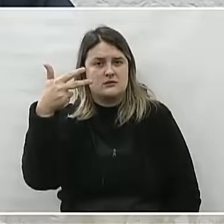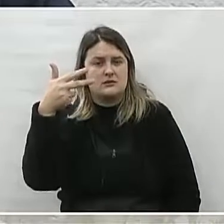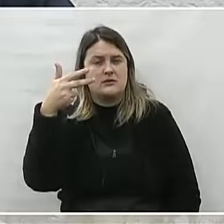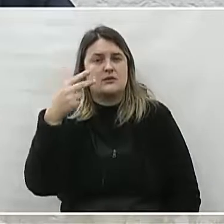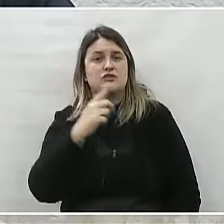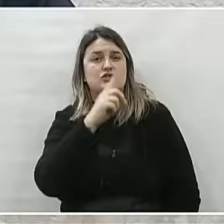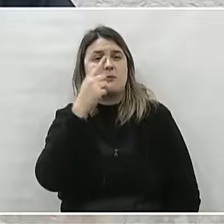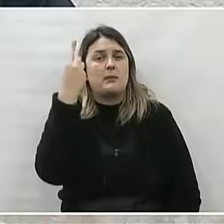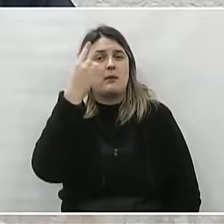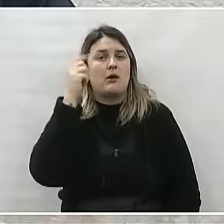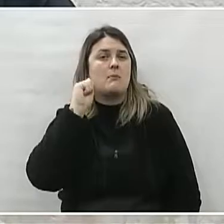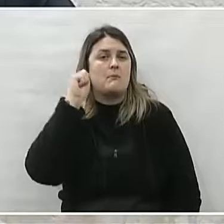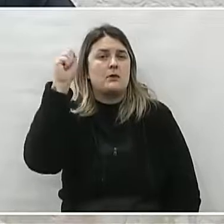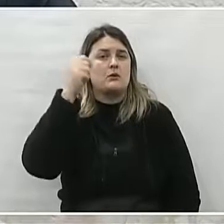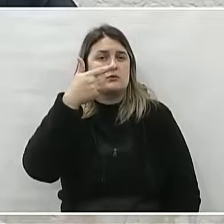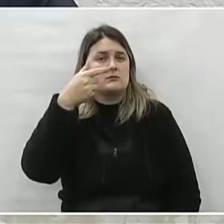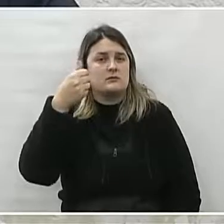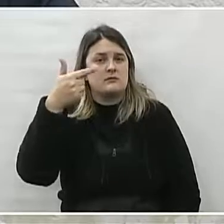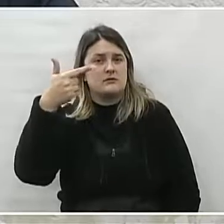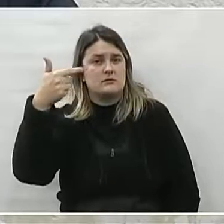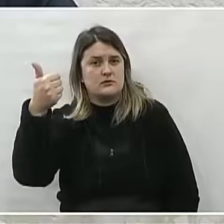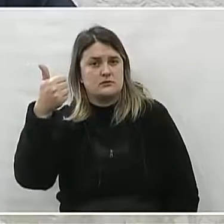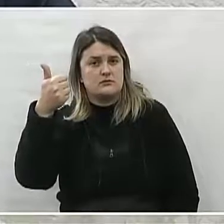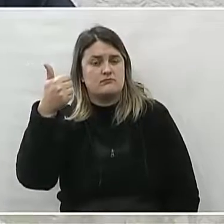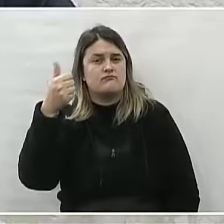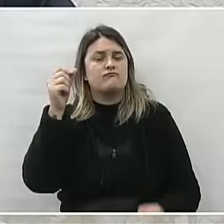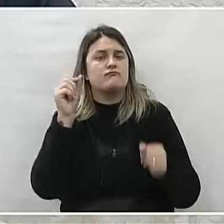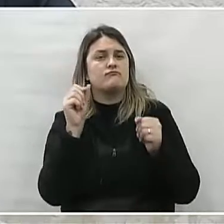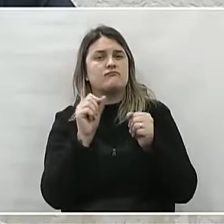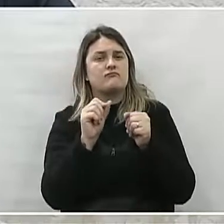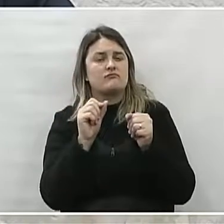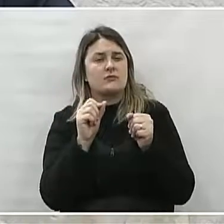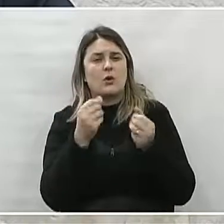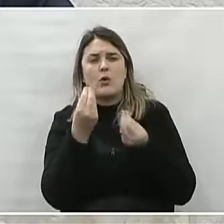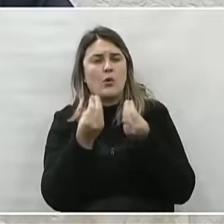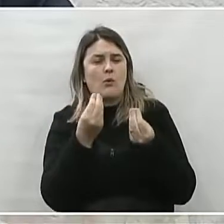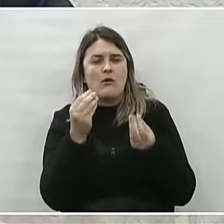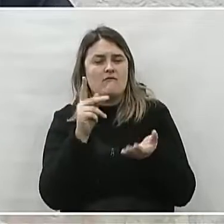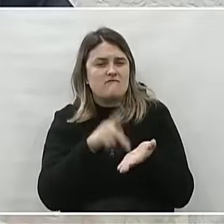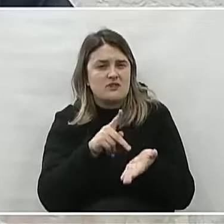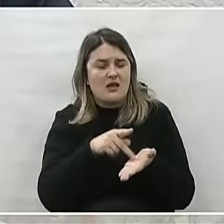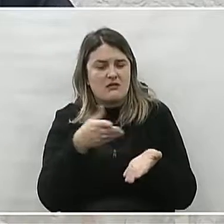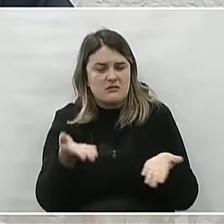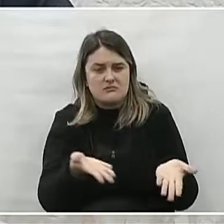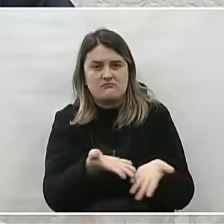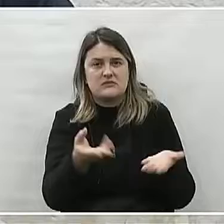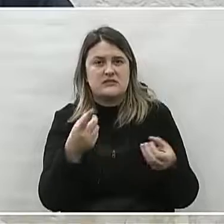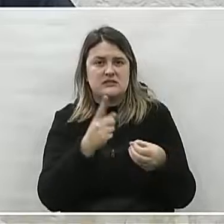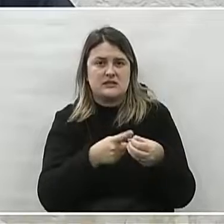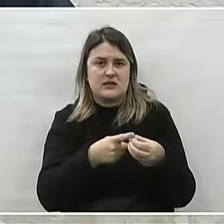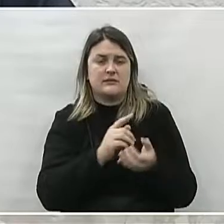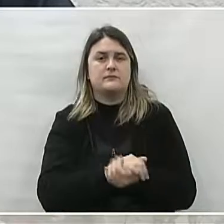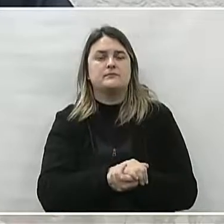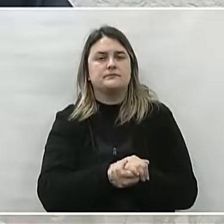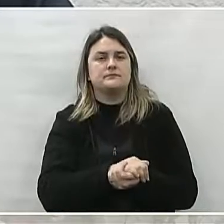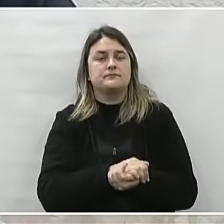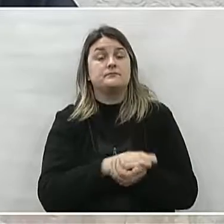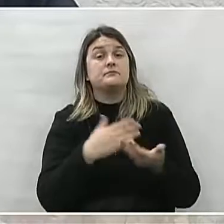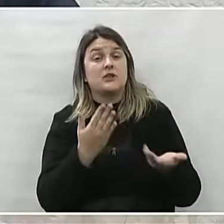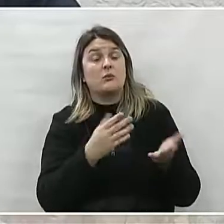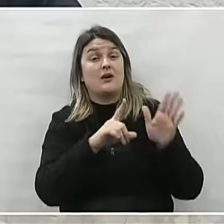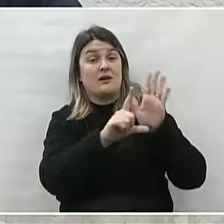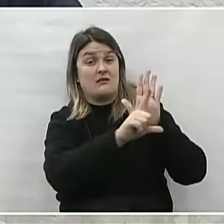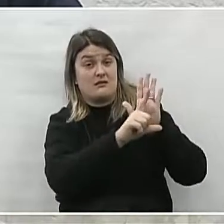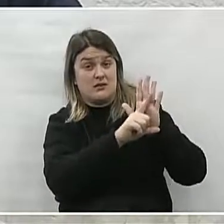de 1º de abril de 2021, para a realidade de nosso município. Justificativo. Com a sanção